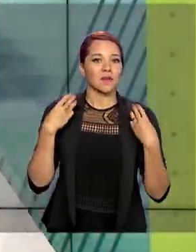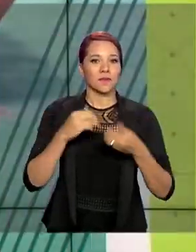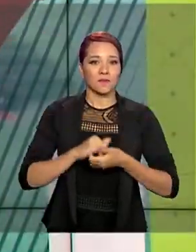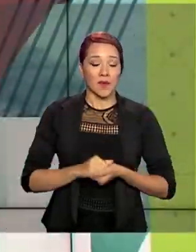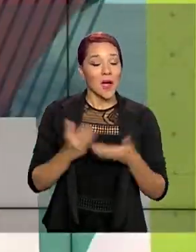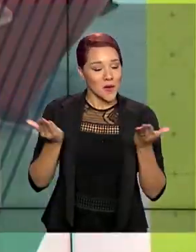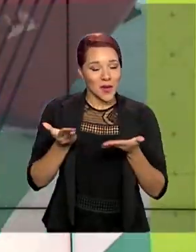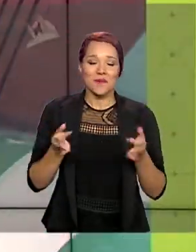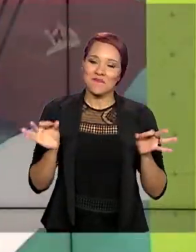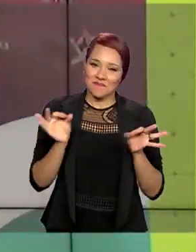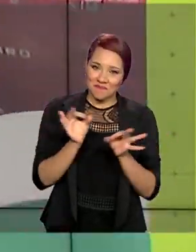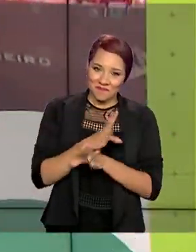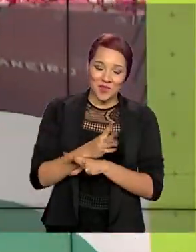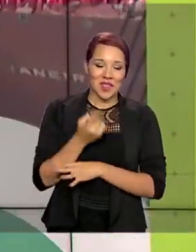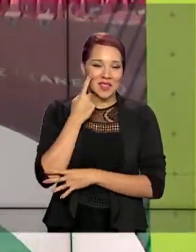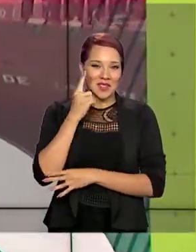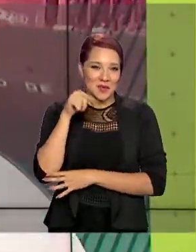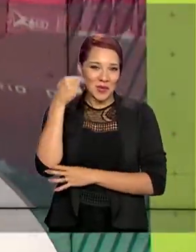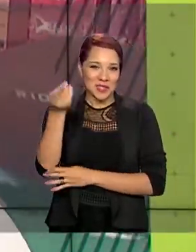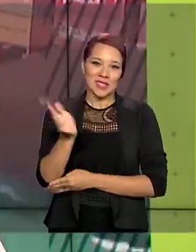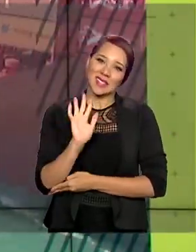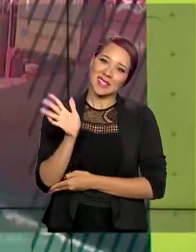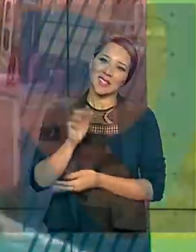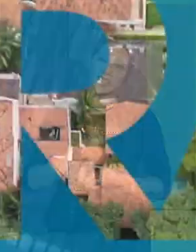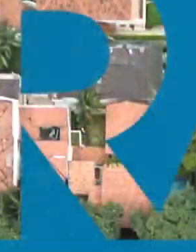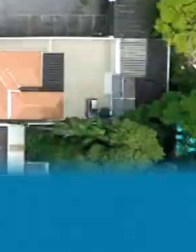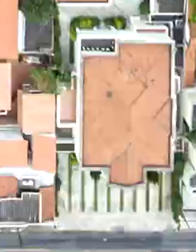A gente fica por aqui. Até a próxima edição.